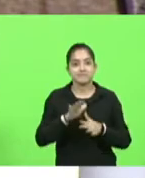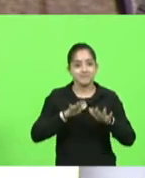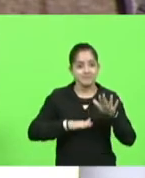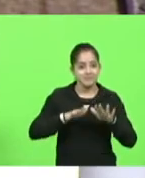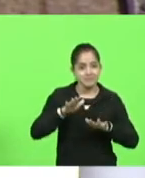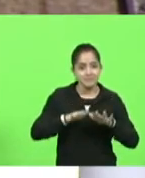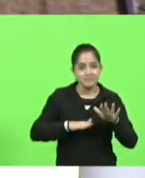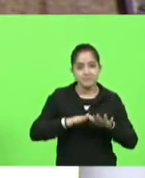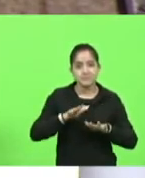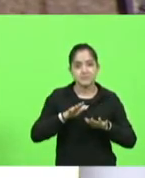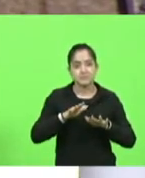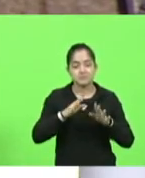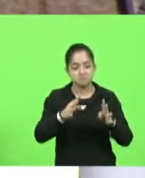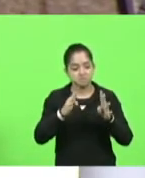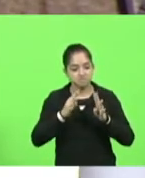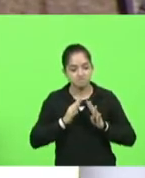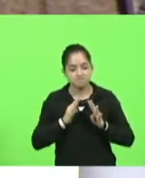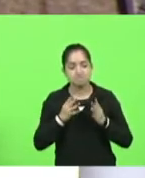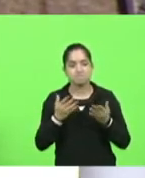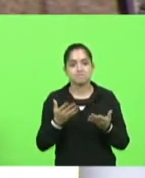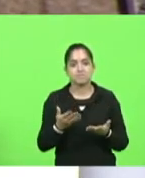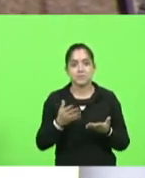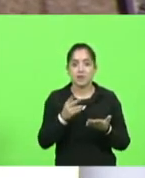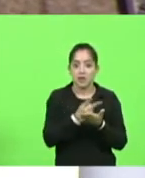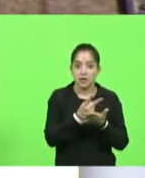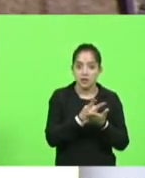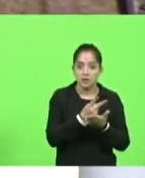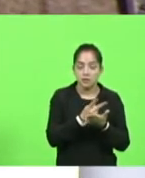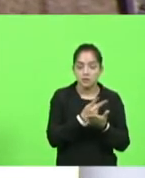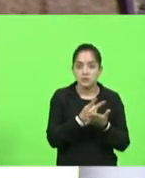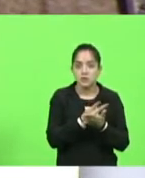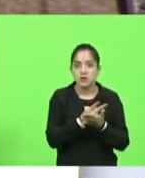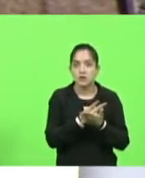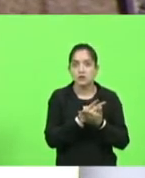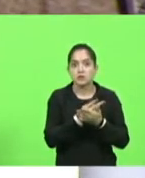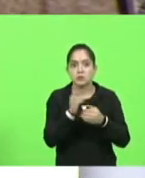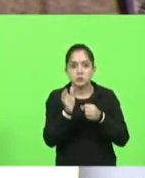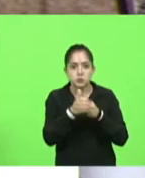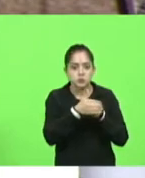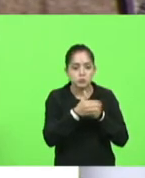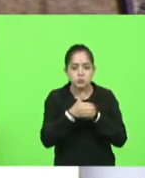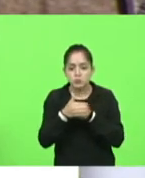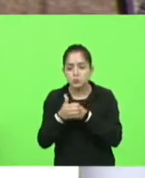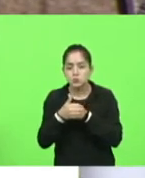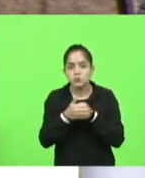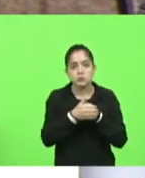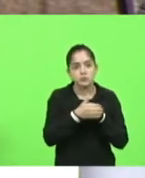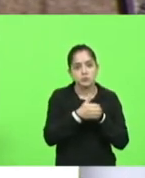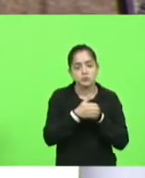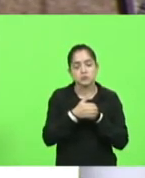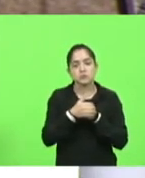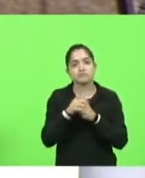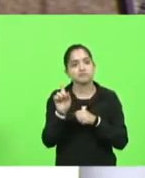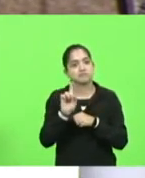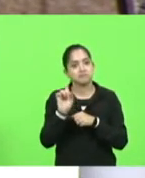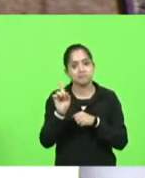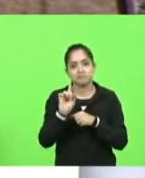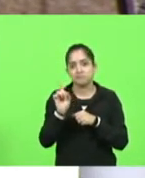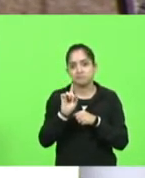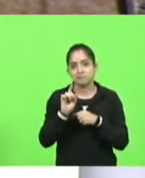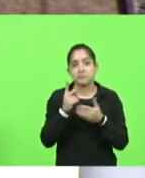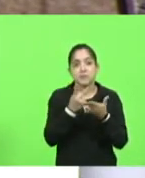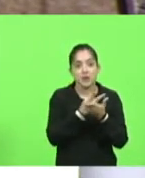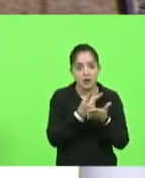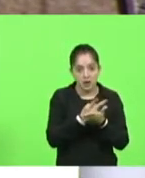acreditamos que as coisas erradas elas acontecem por baixo dos panos longe dos nossos olhos não as coisas